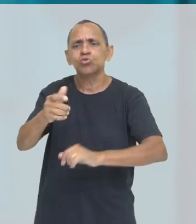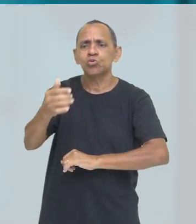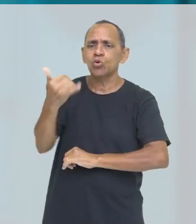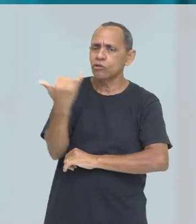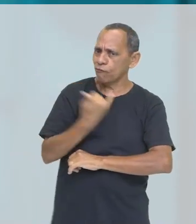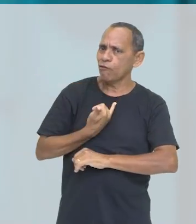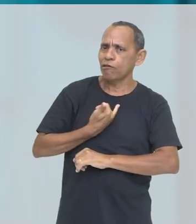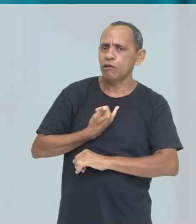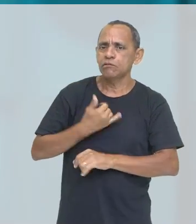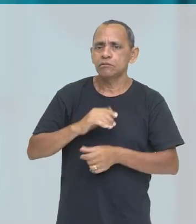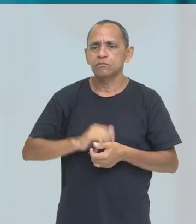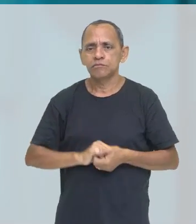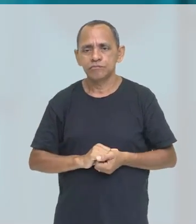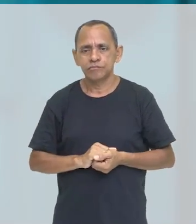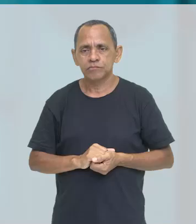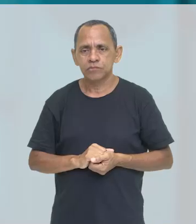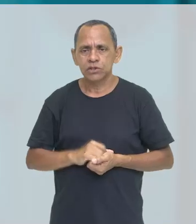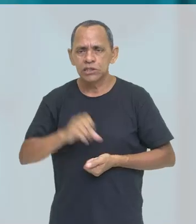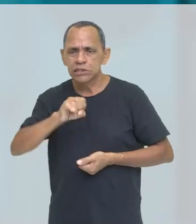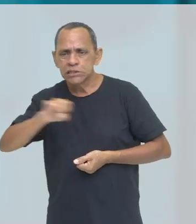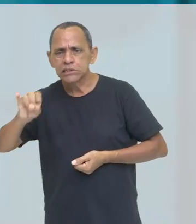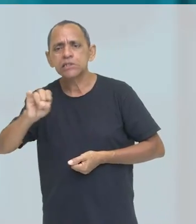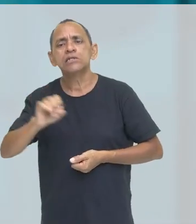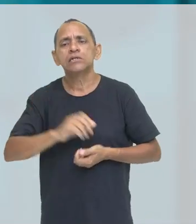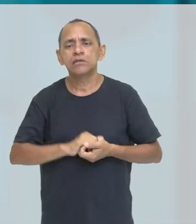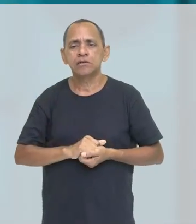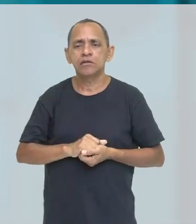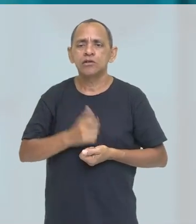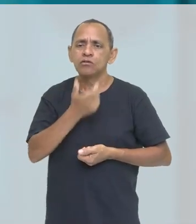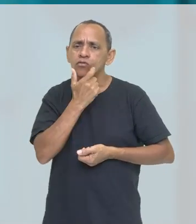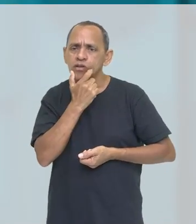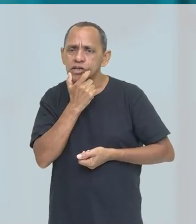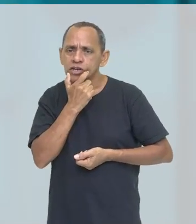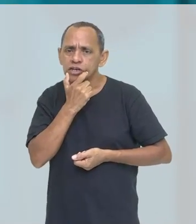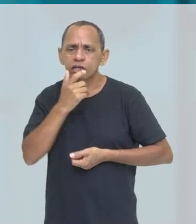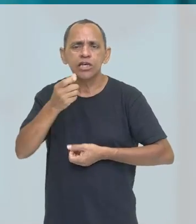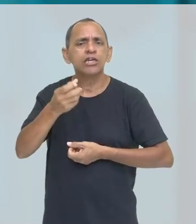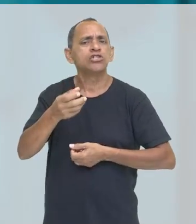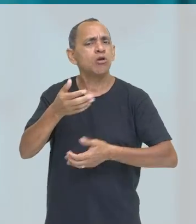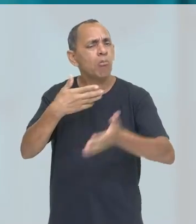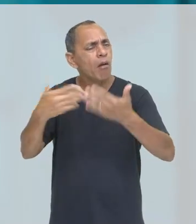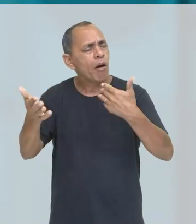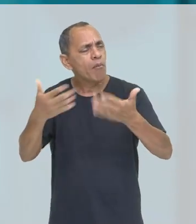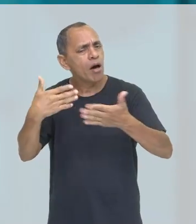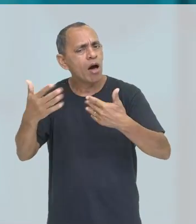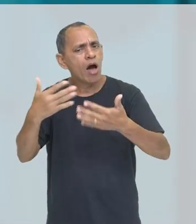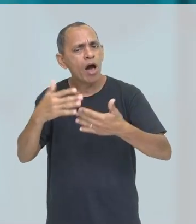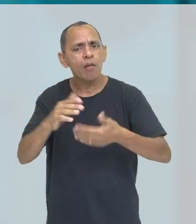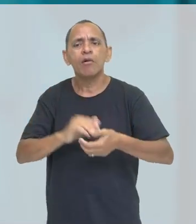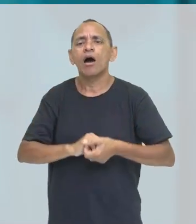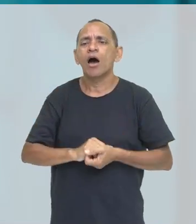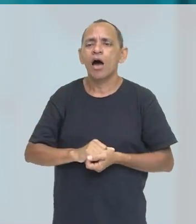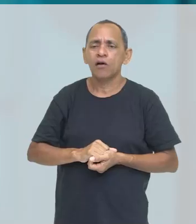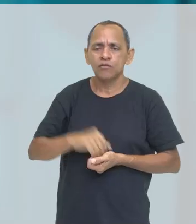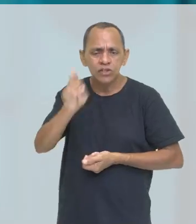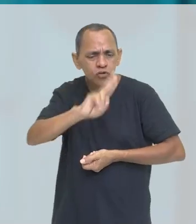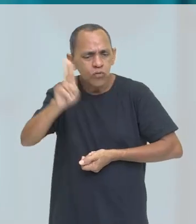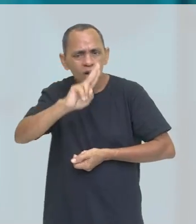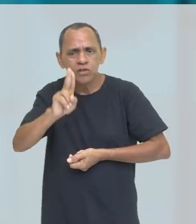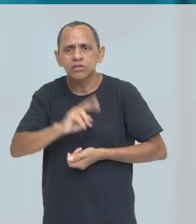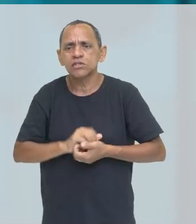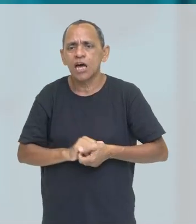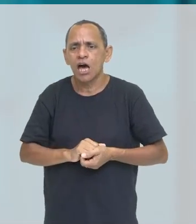falando na língua inglesa, a gente vai utilizar aquilo que é mais fácil para a gente. Só que tem um porém. Às vezes, com quem nós estamos